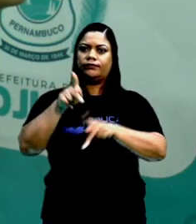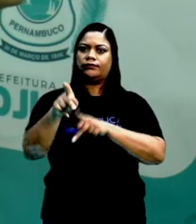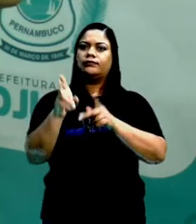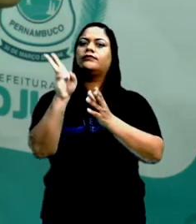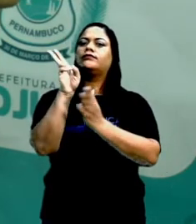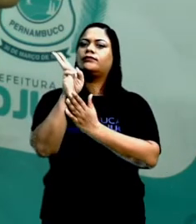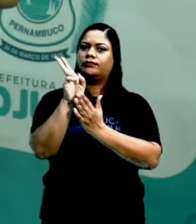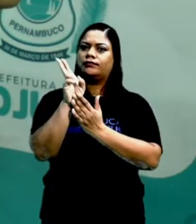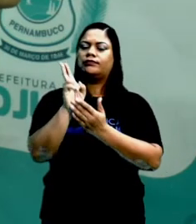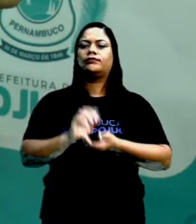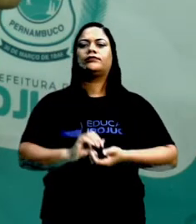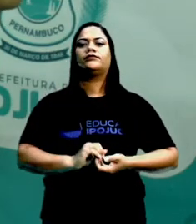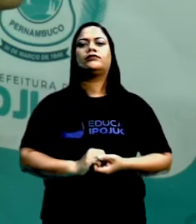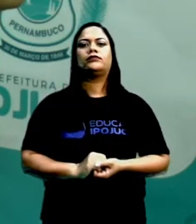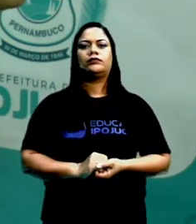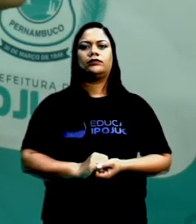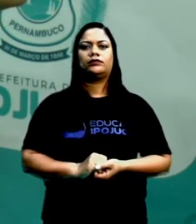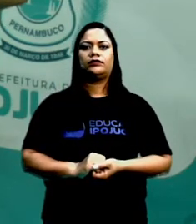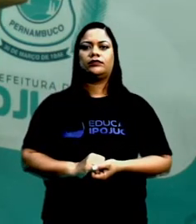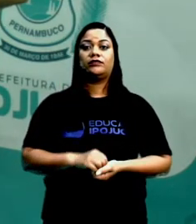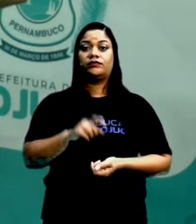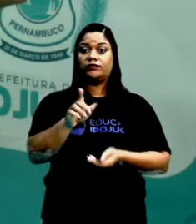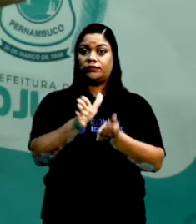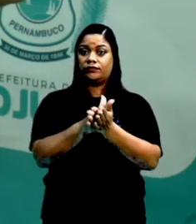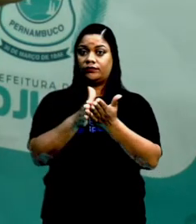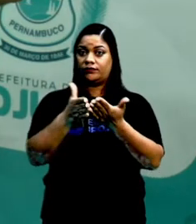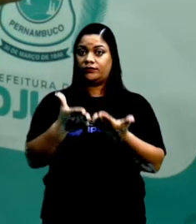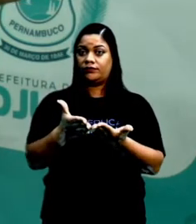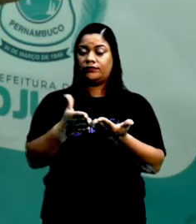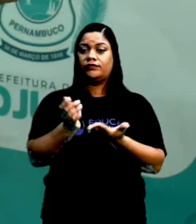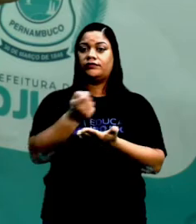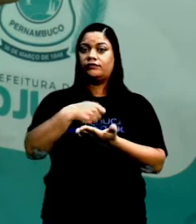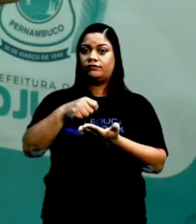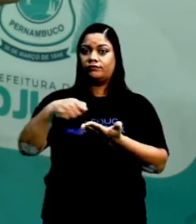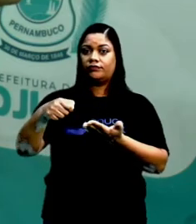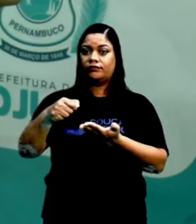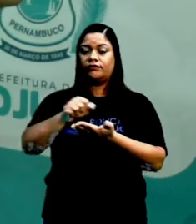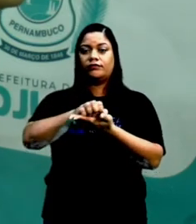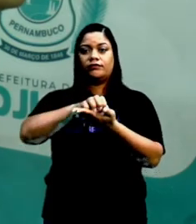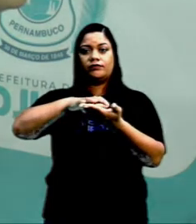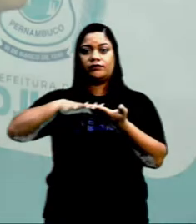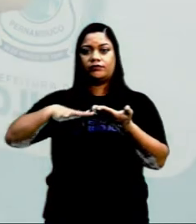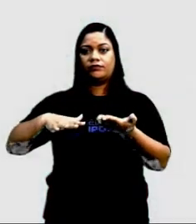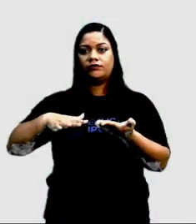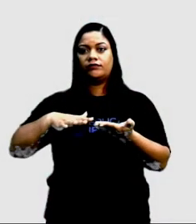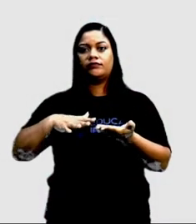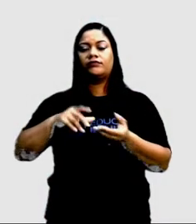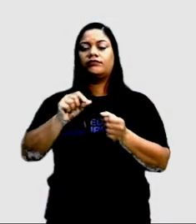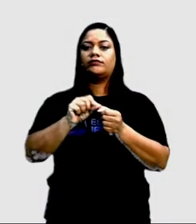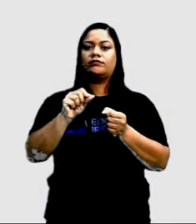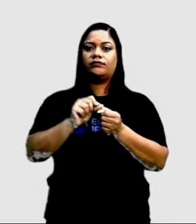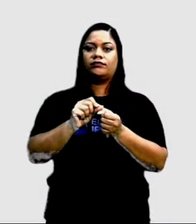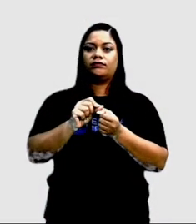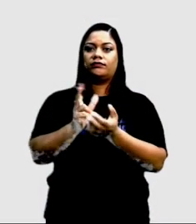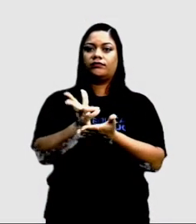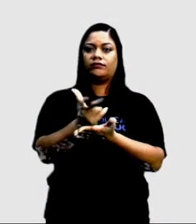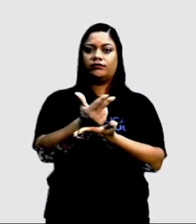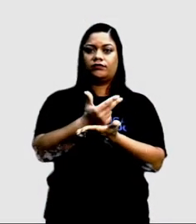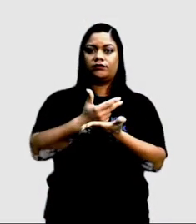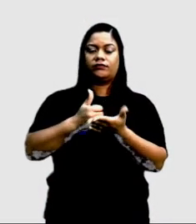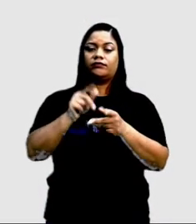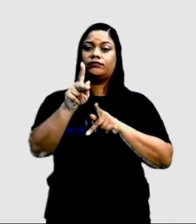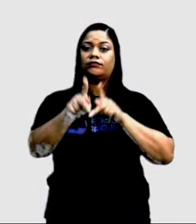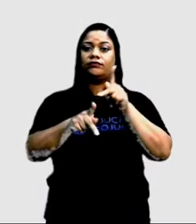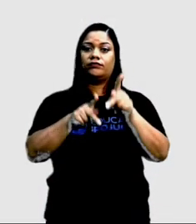seguir? Então, peguem aí o caderno de vocês e coloquem. Atividade. Façam um desenho dos povos